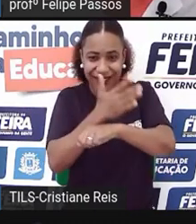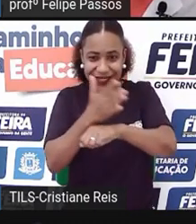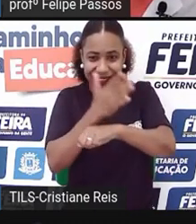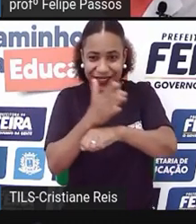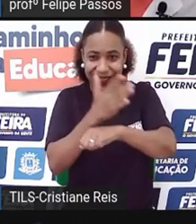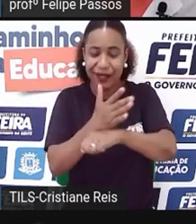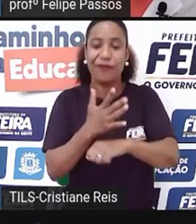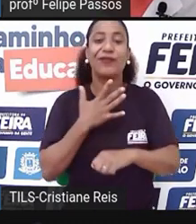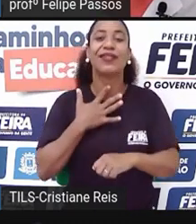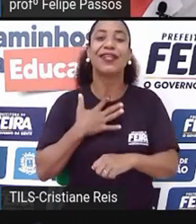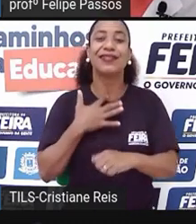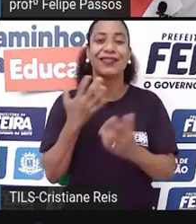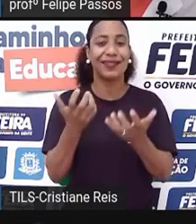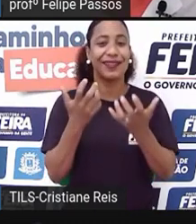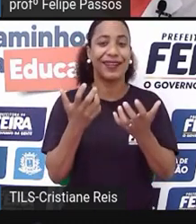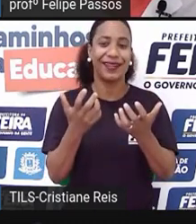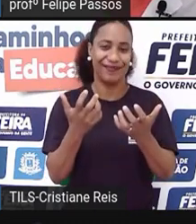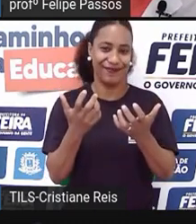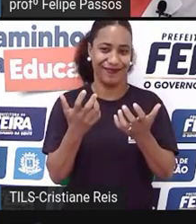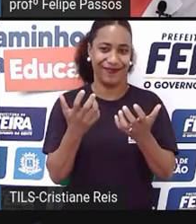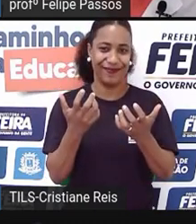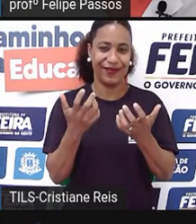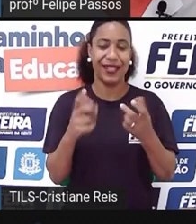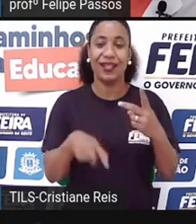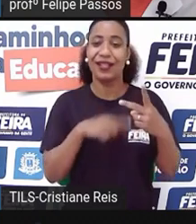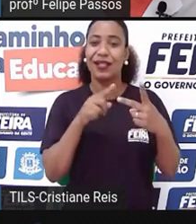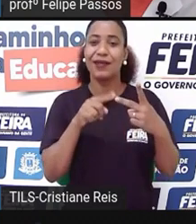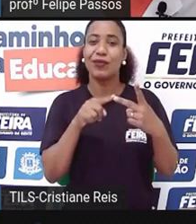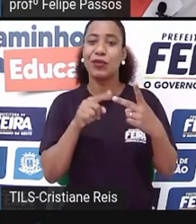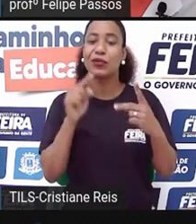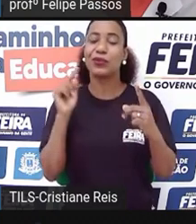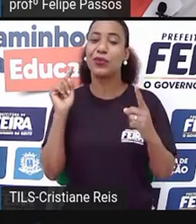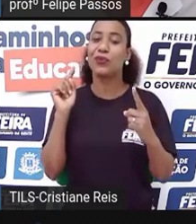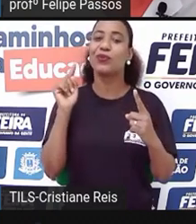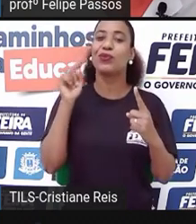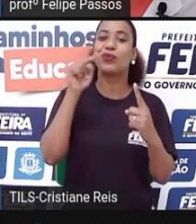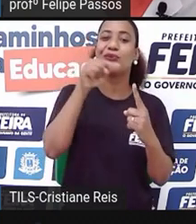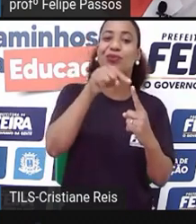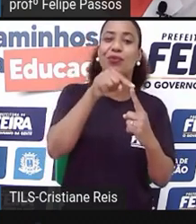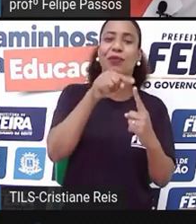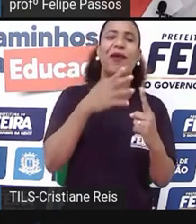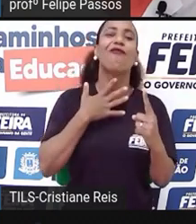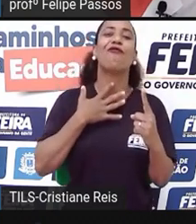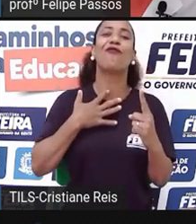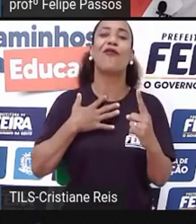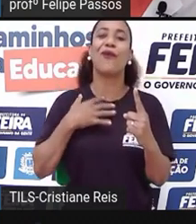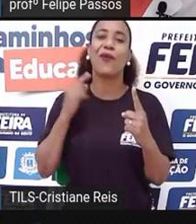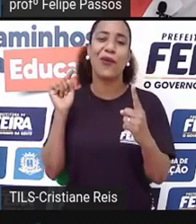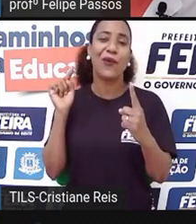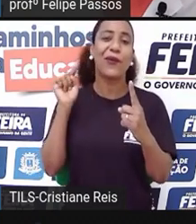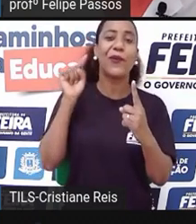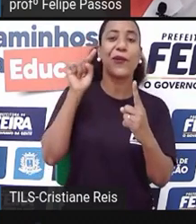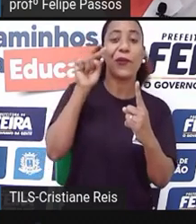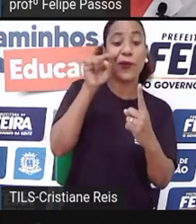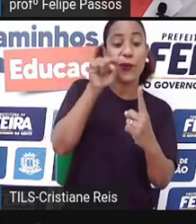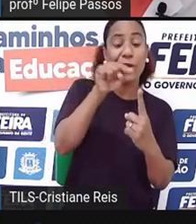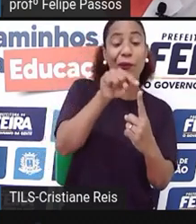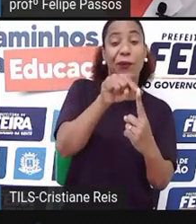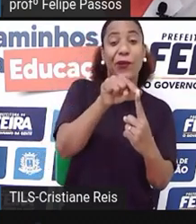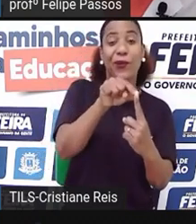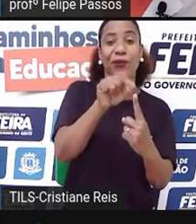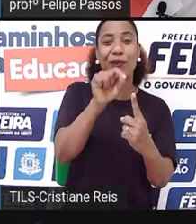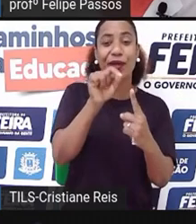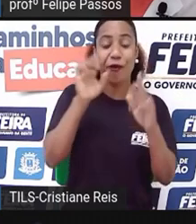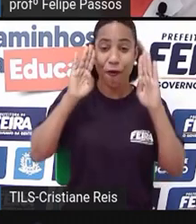passo e o segundo é o propósito. O propósito, ele nos move. Então, quando a gente tem uma meta, um objetivo, eu vou em